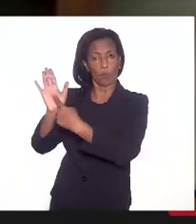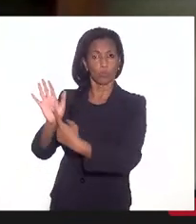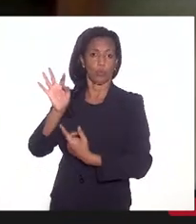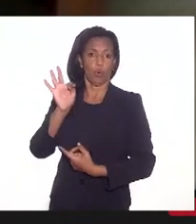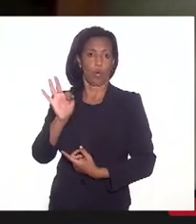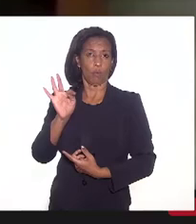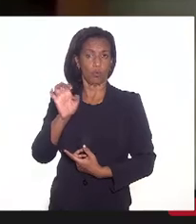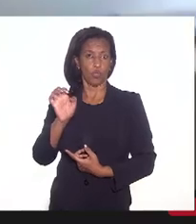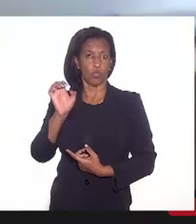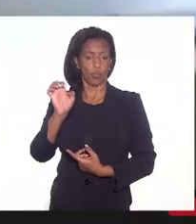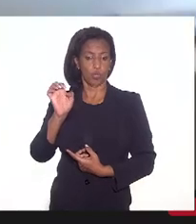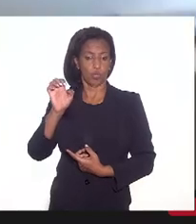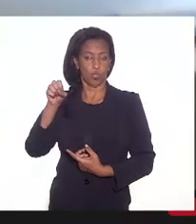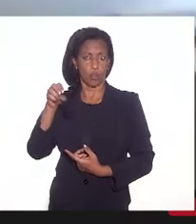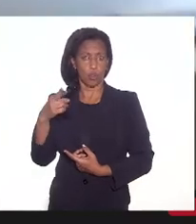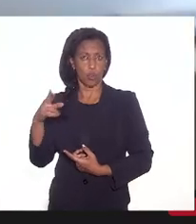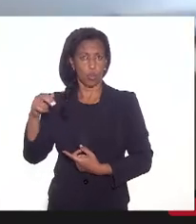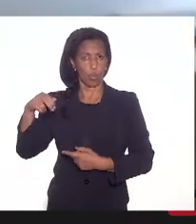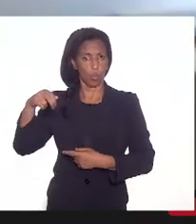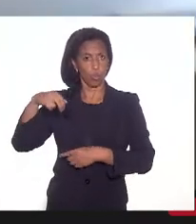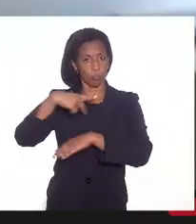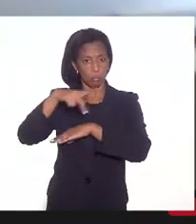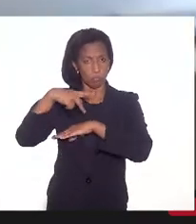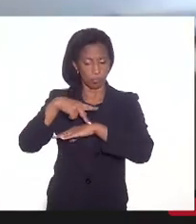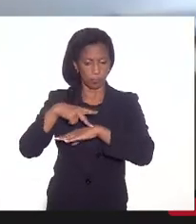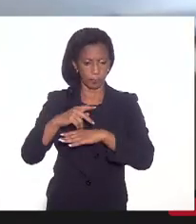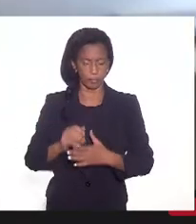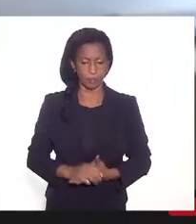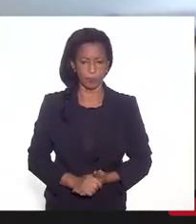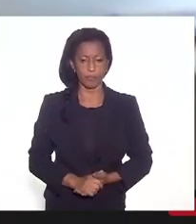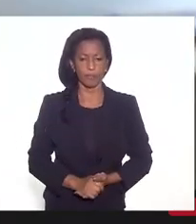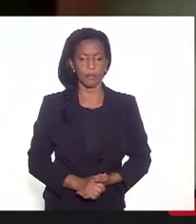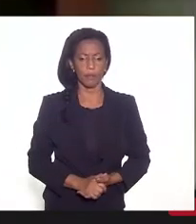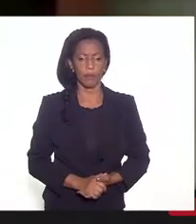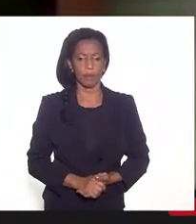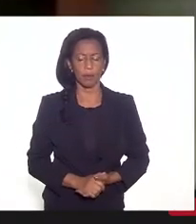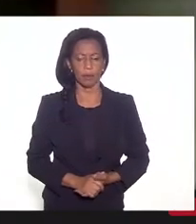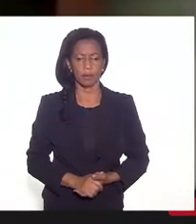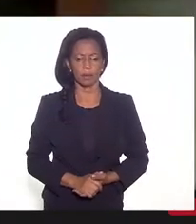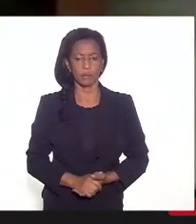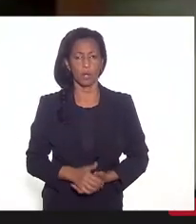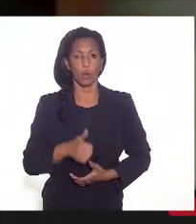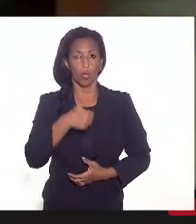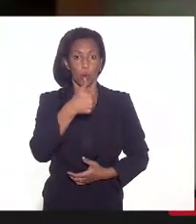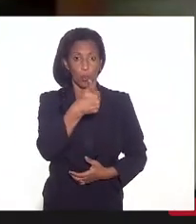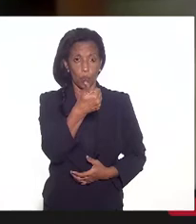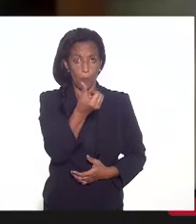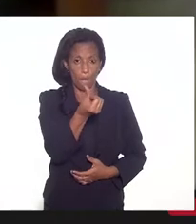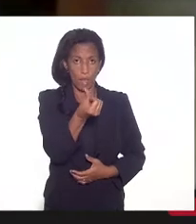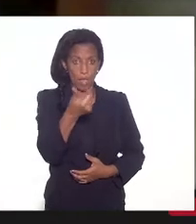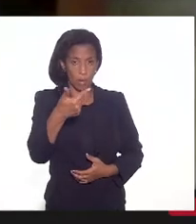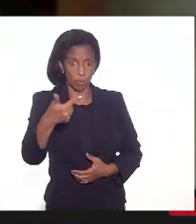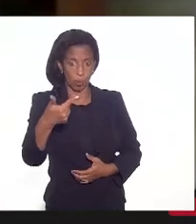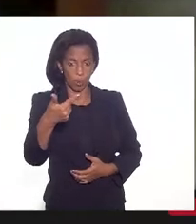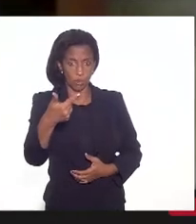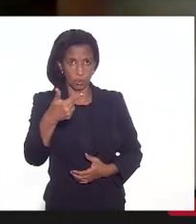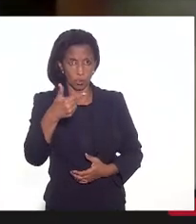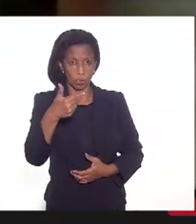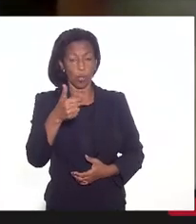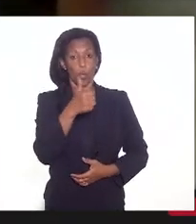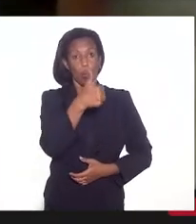R 162 bilhões.$ 162 bilhões, a dívida total? R$